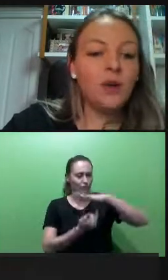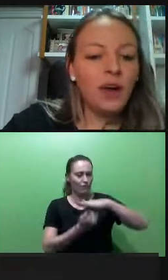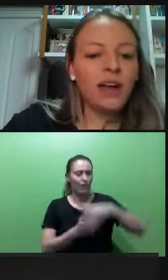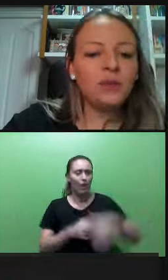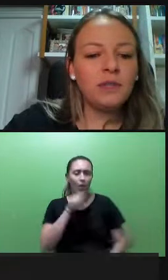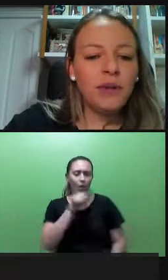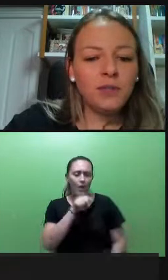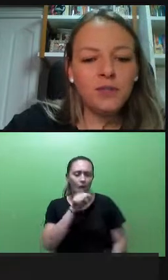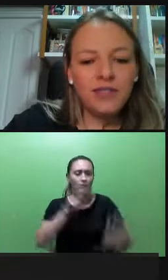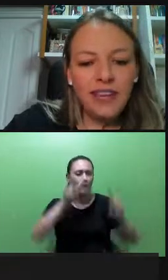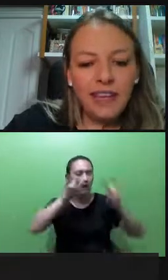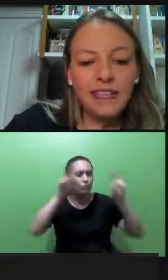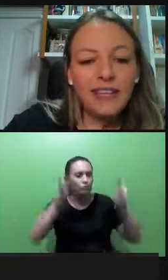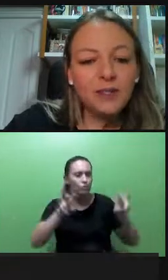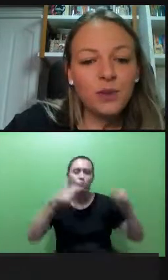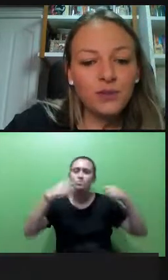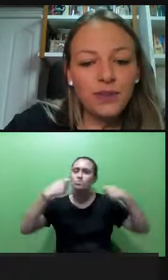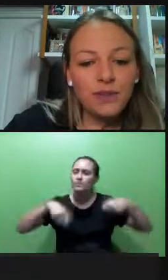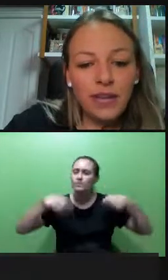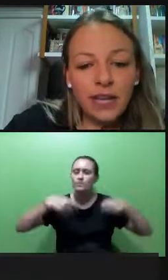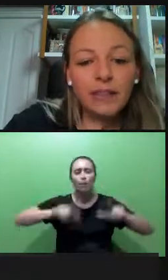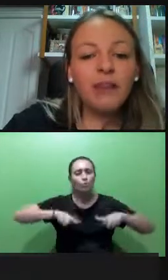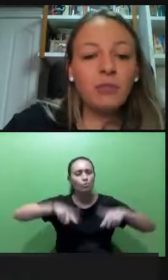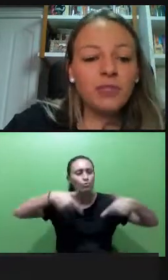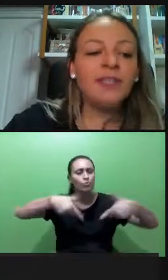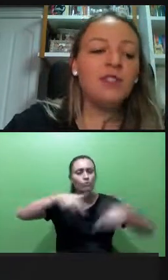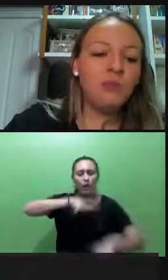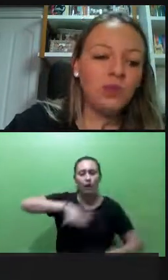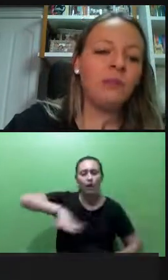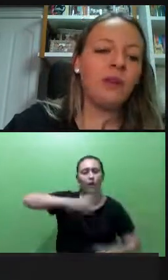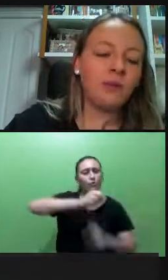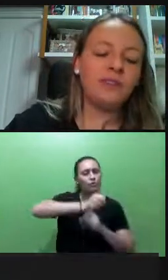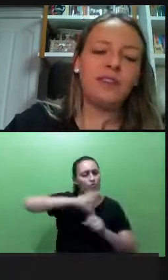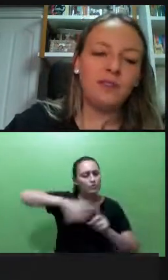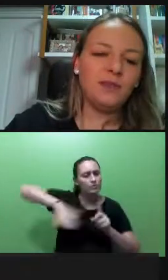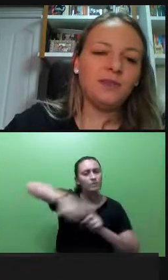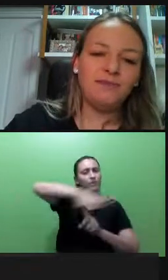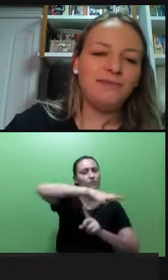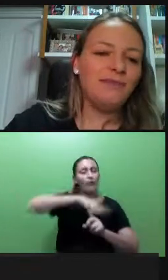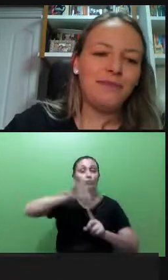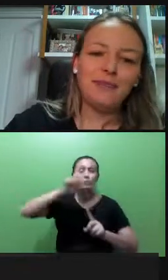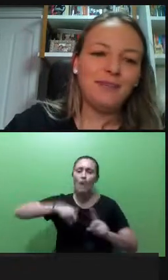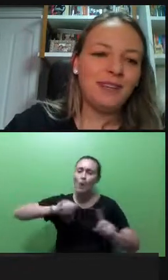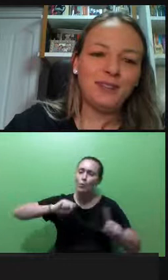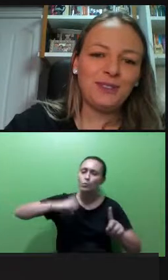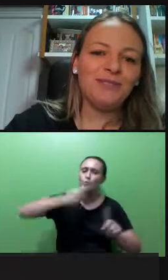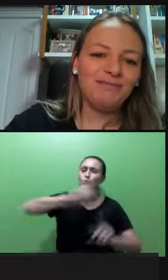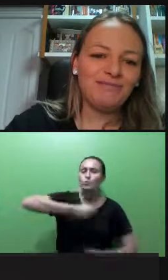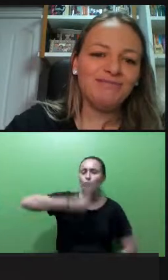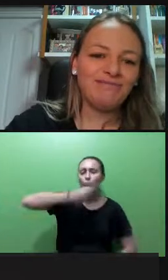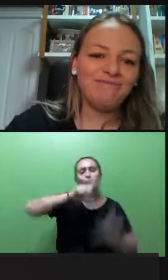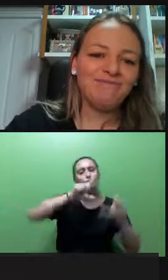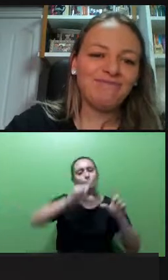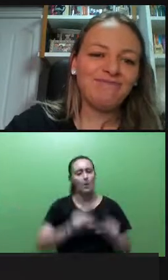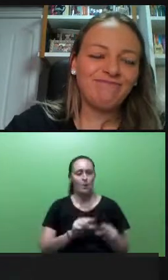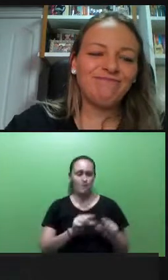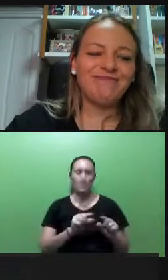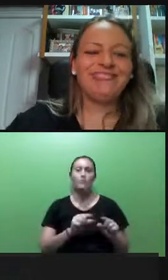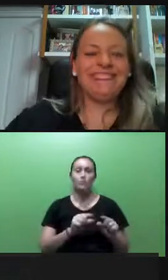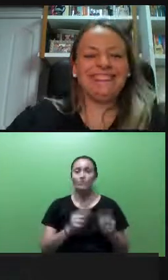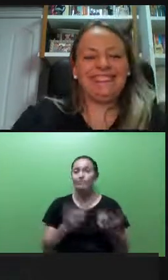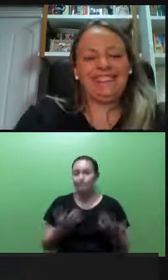precisa ecoar nos espaços sociais que eles convivem na busca de diminuir preconceitos. Perfeito. Perfeito.